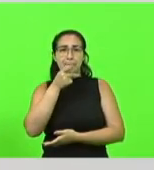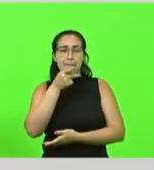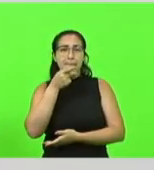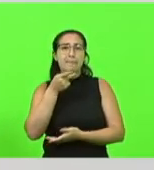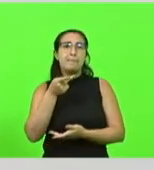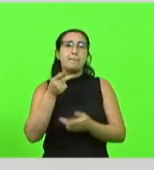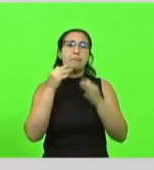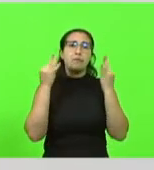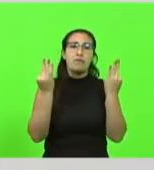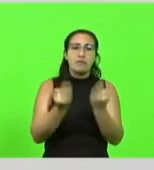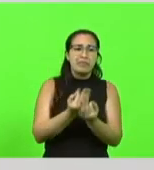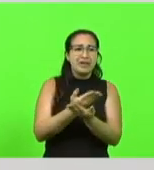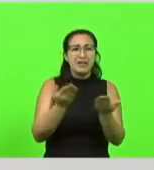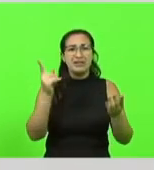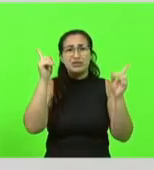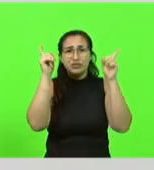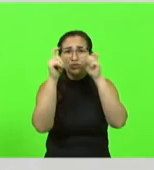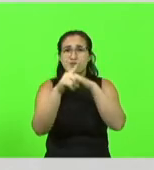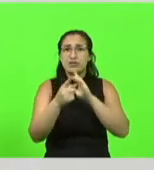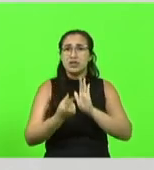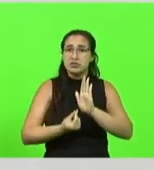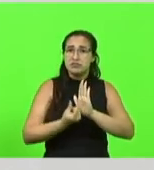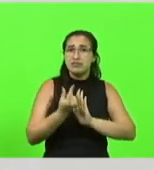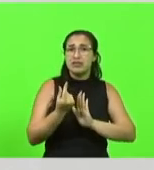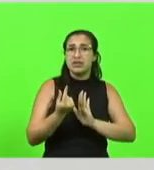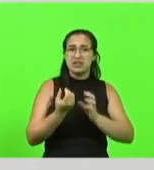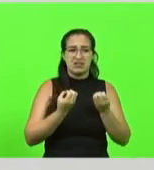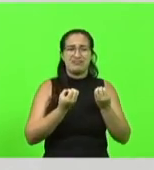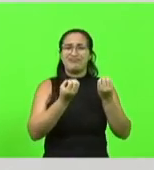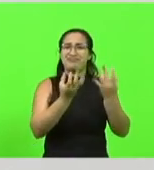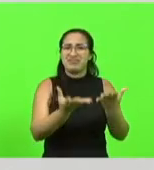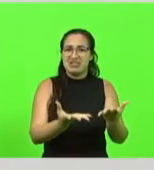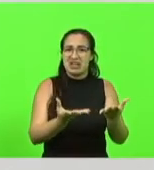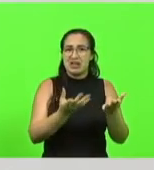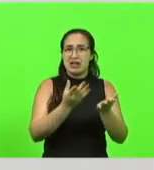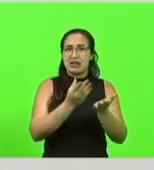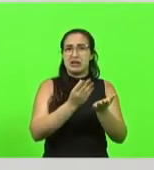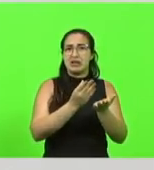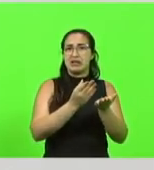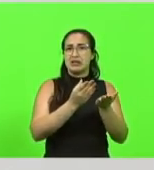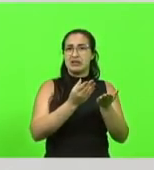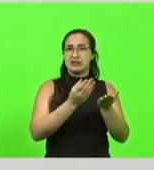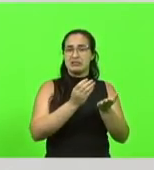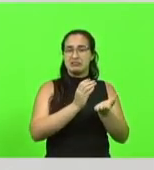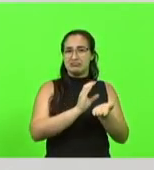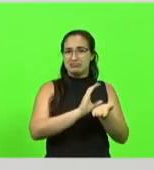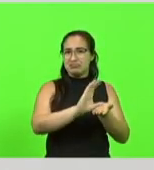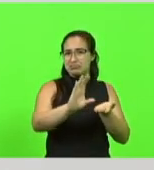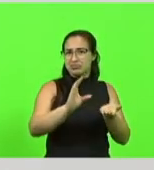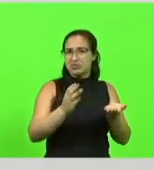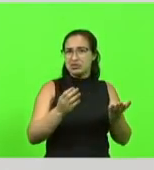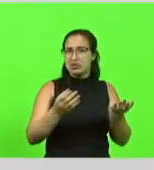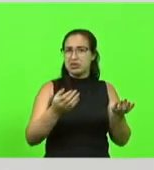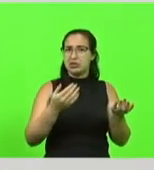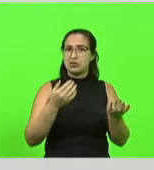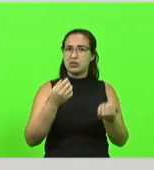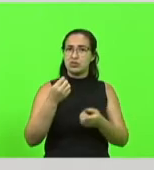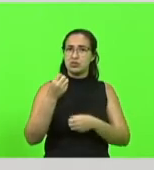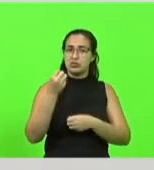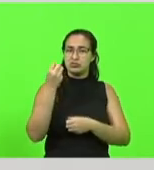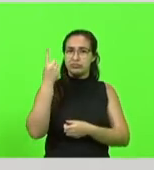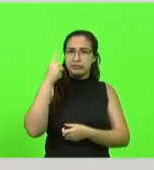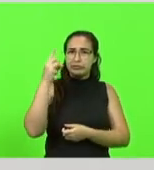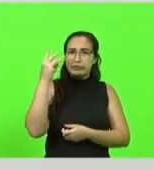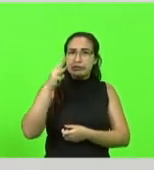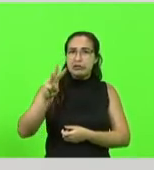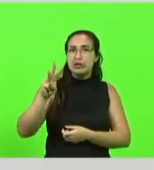dificuldades dar benefícios conceder benefício a cada três dias trabalhado